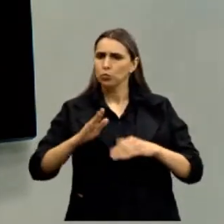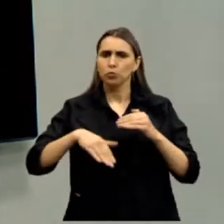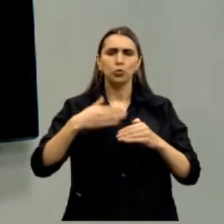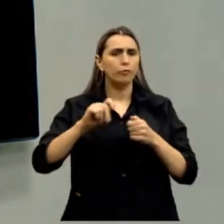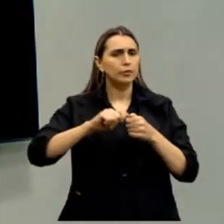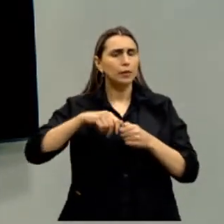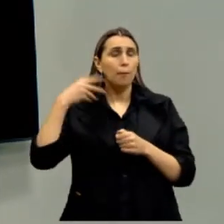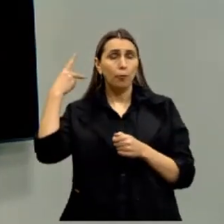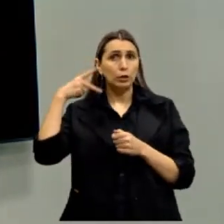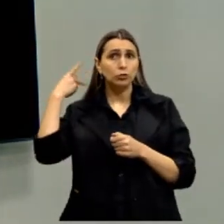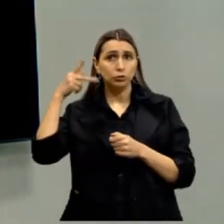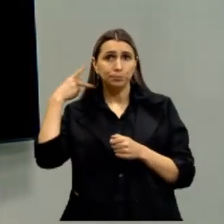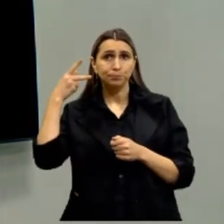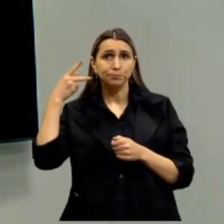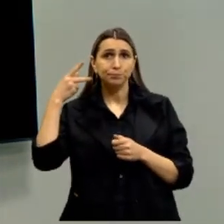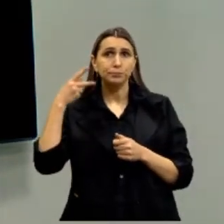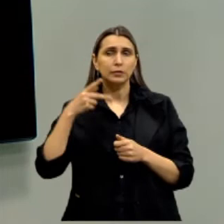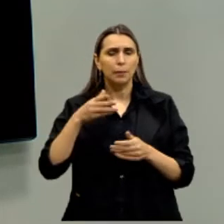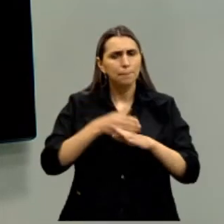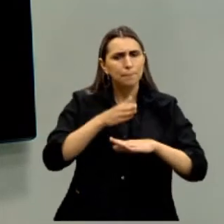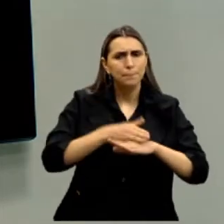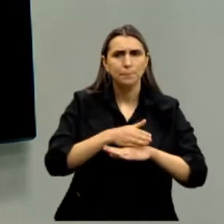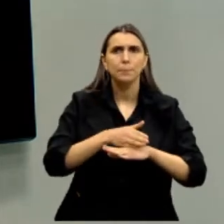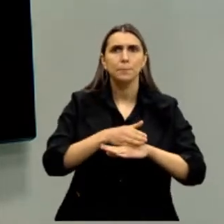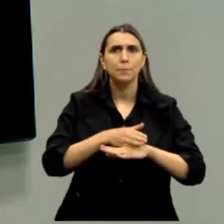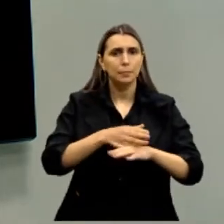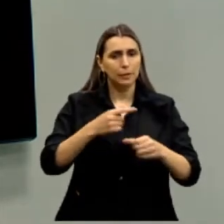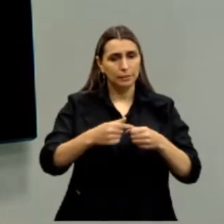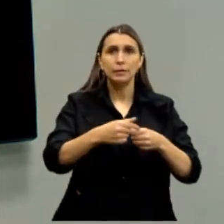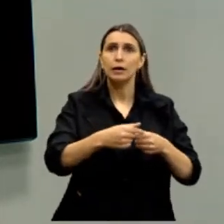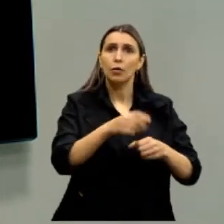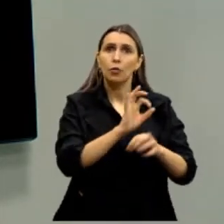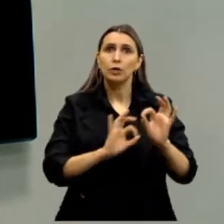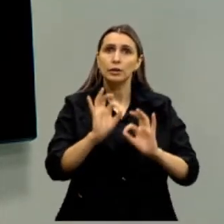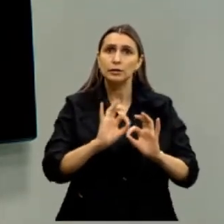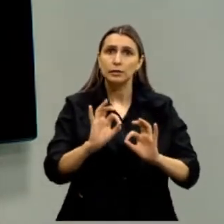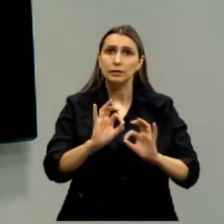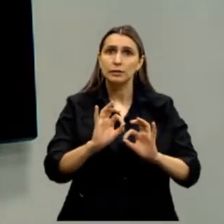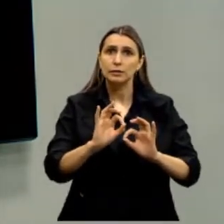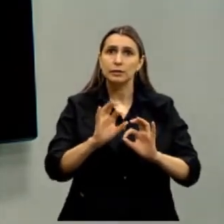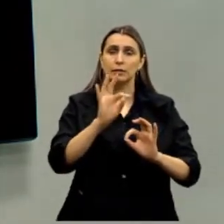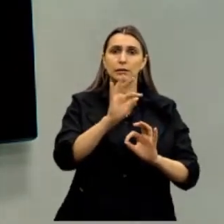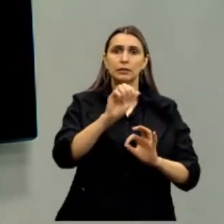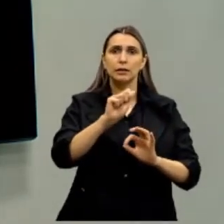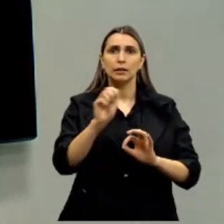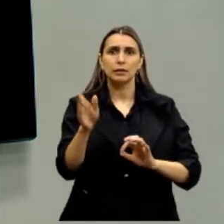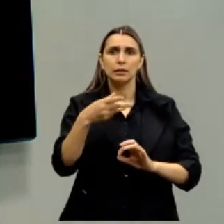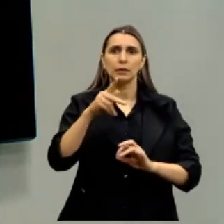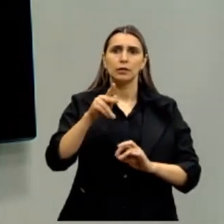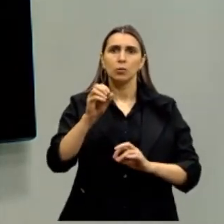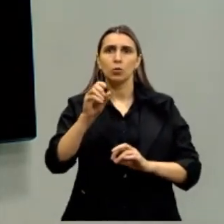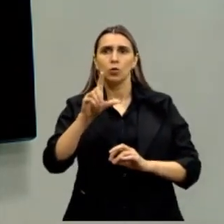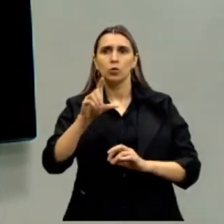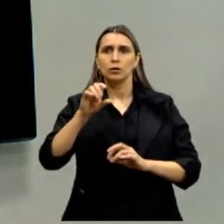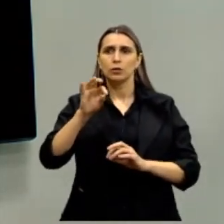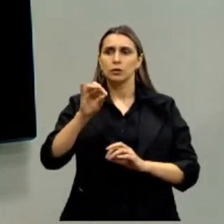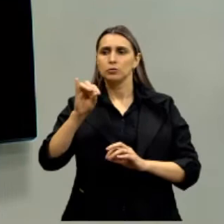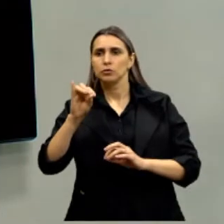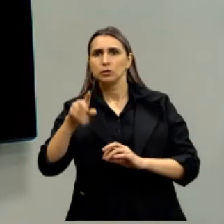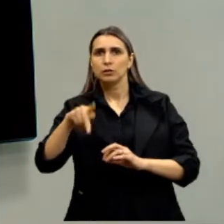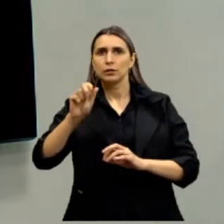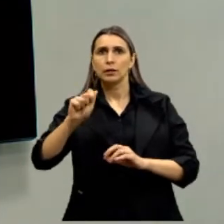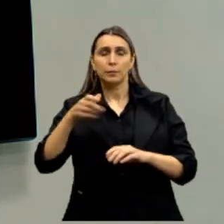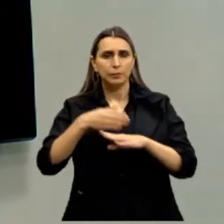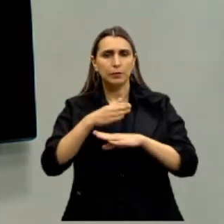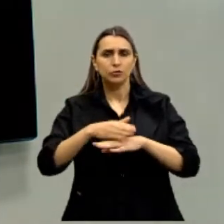Tudo isso é fazer política, gente. É participar da pólis. Tá politica. É participar das ações da cidade